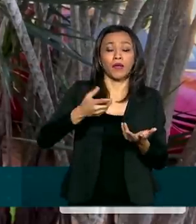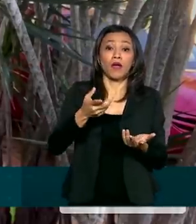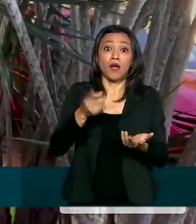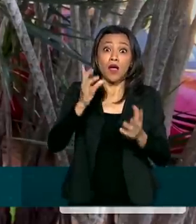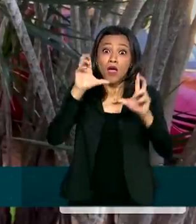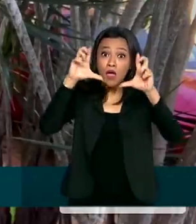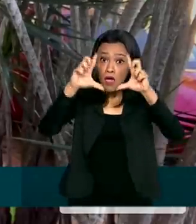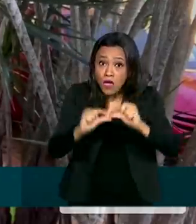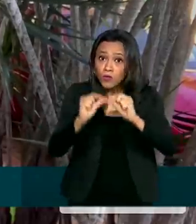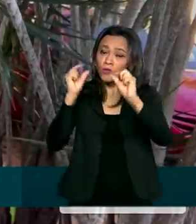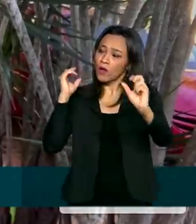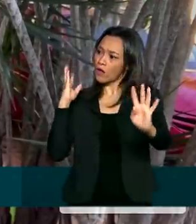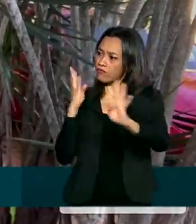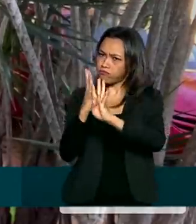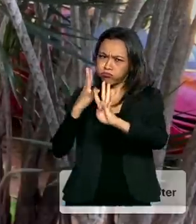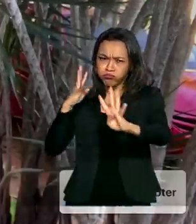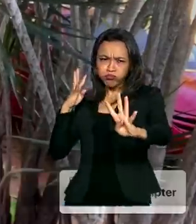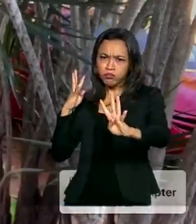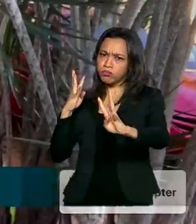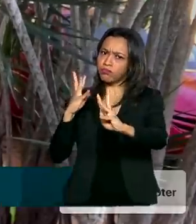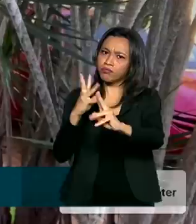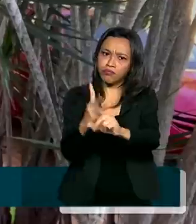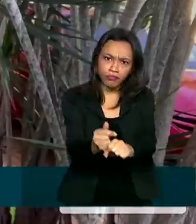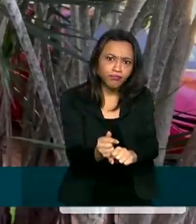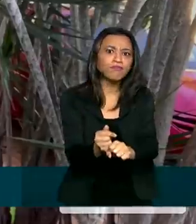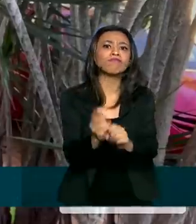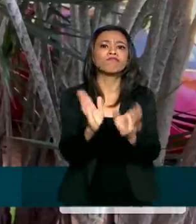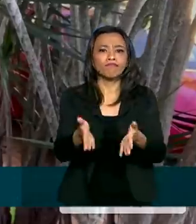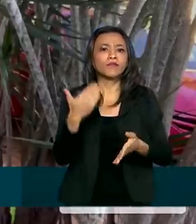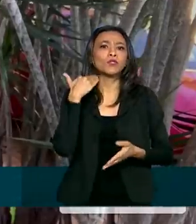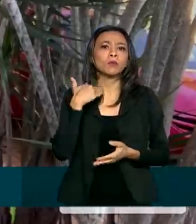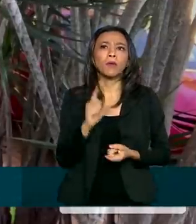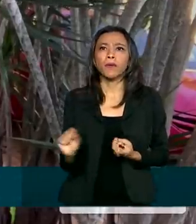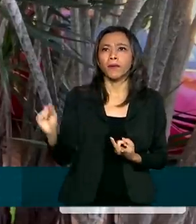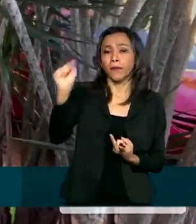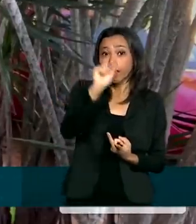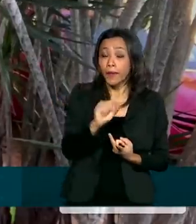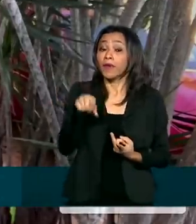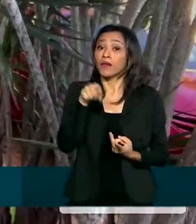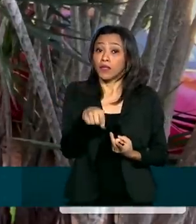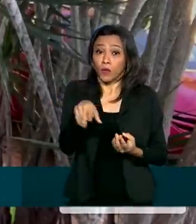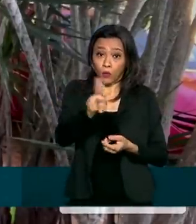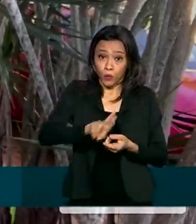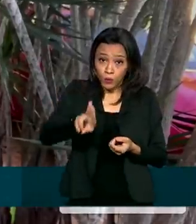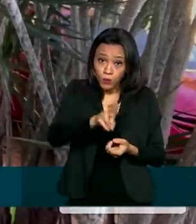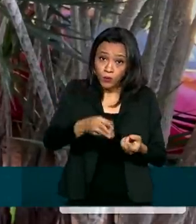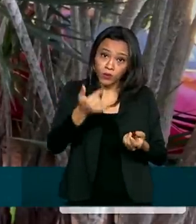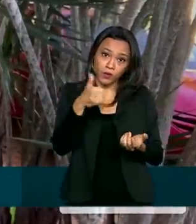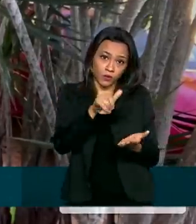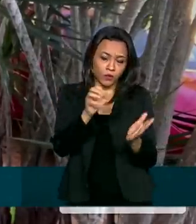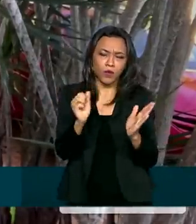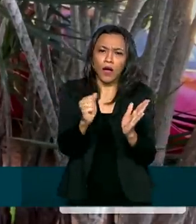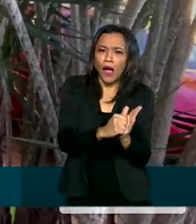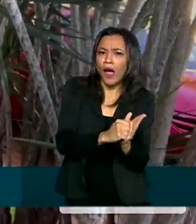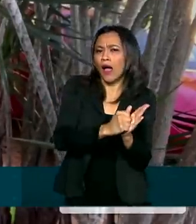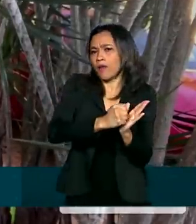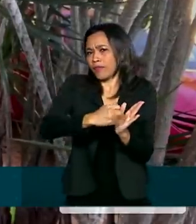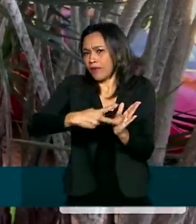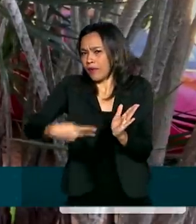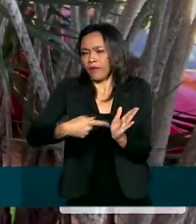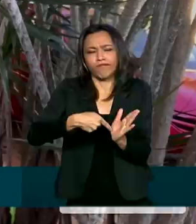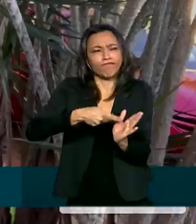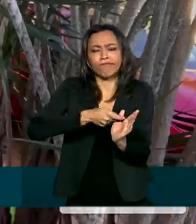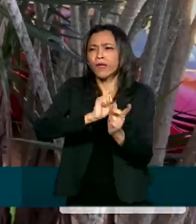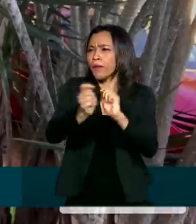as filas nas agências bancárias. Segundo a Caixa, as transações pelo aplicativo Caixa Tem para pagar